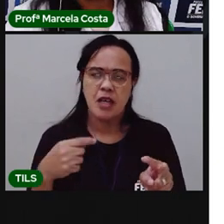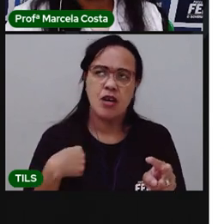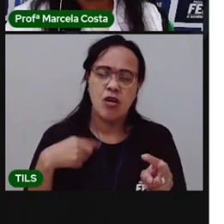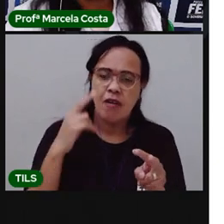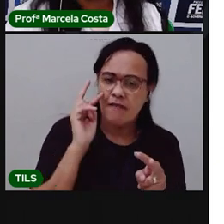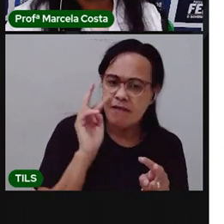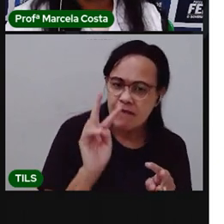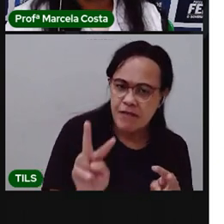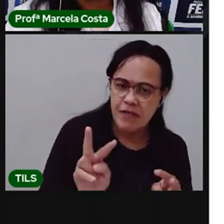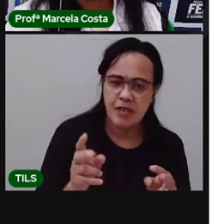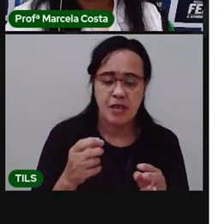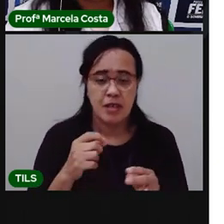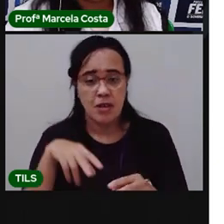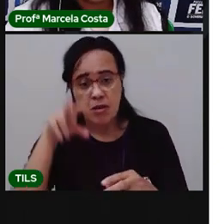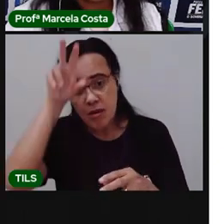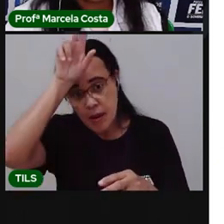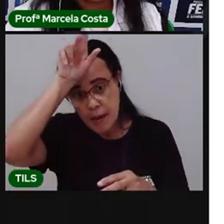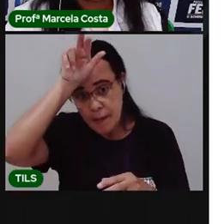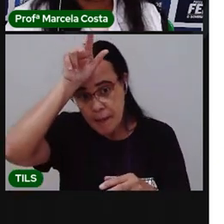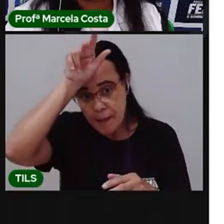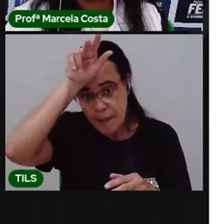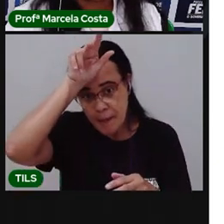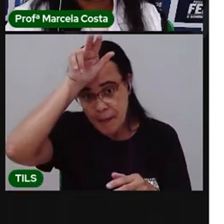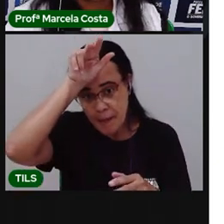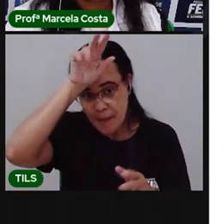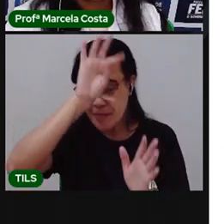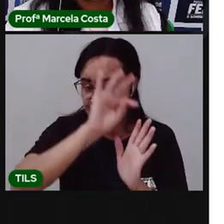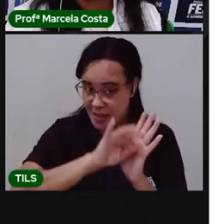uma barata.